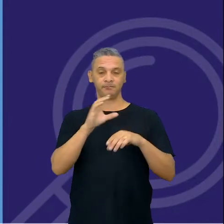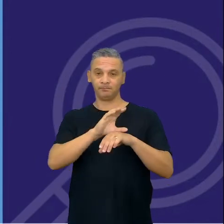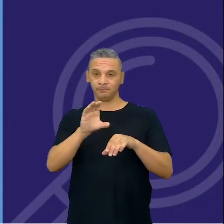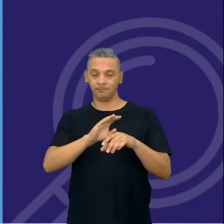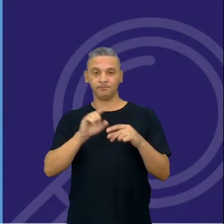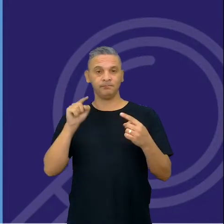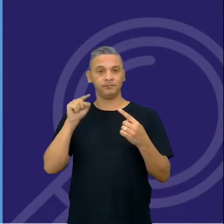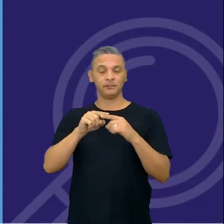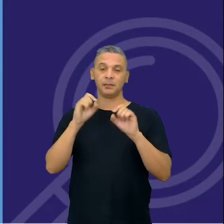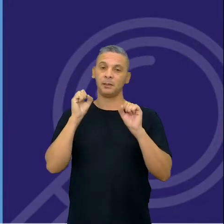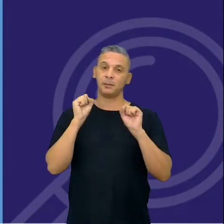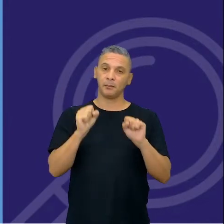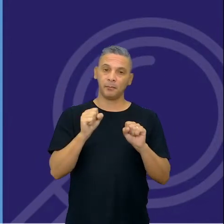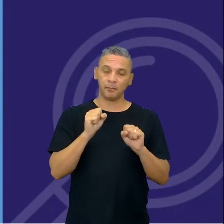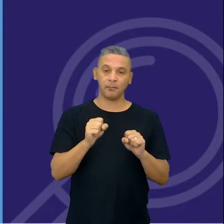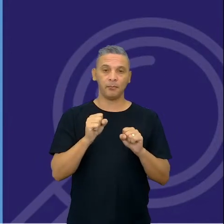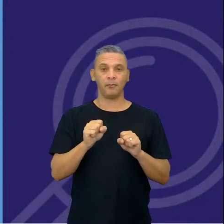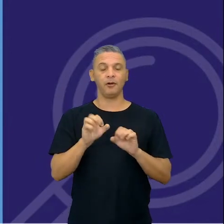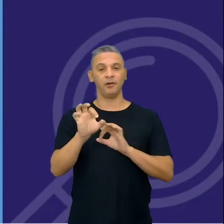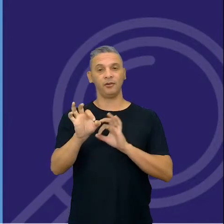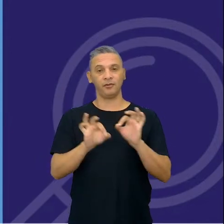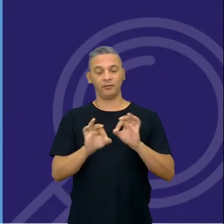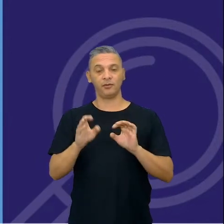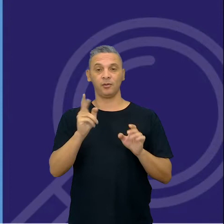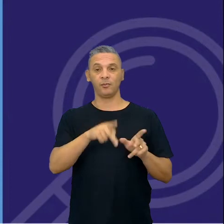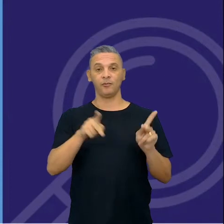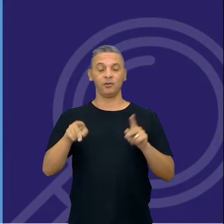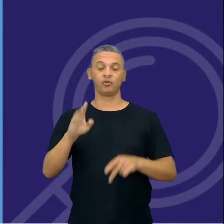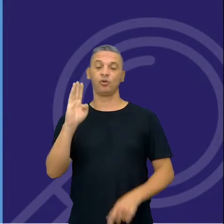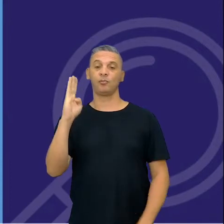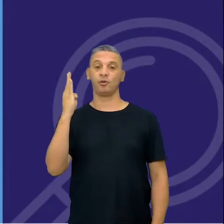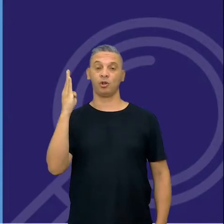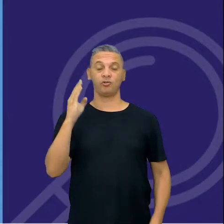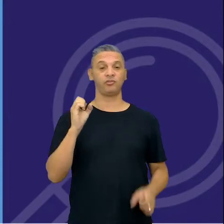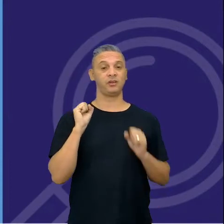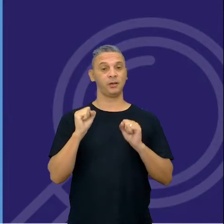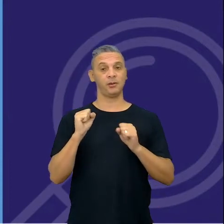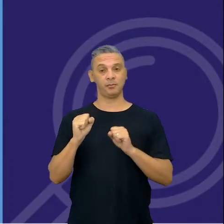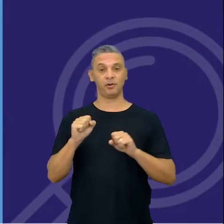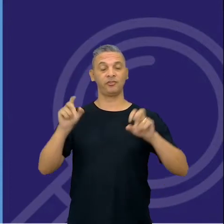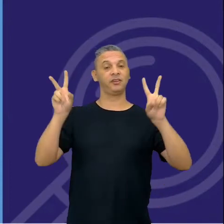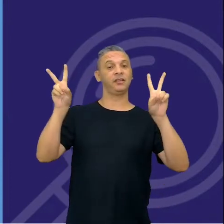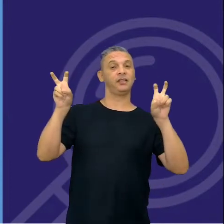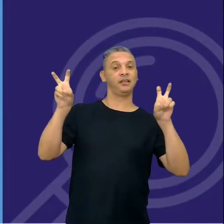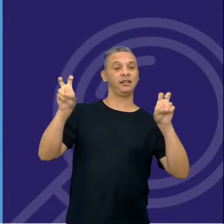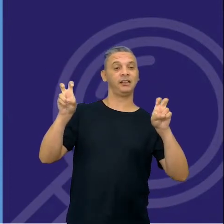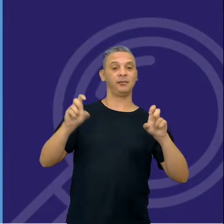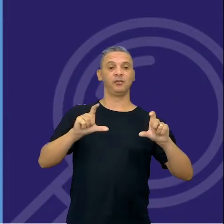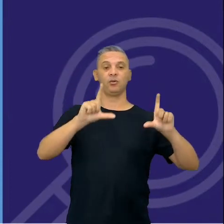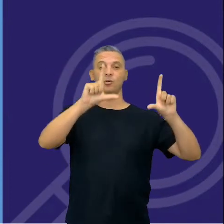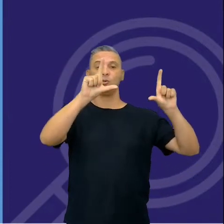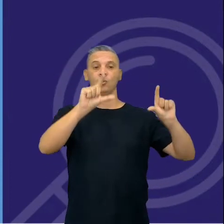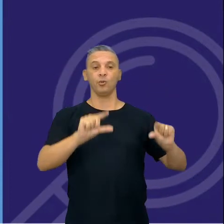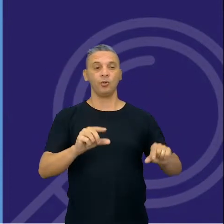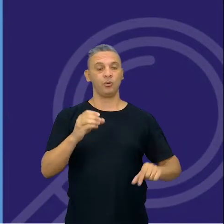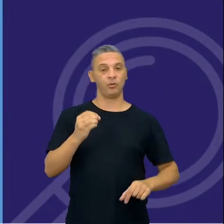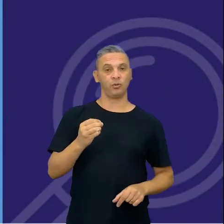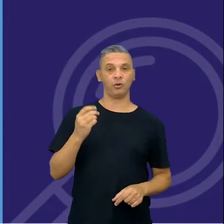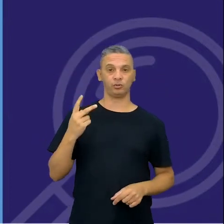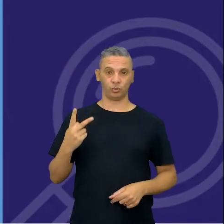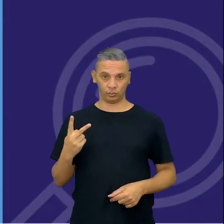poderia, né, pedir auxílio do professor de biologia para trabalhar com esse tema, diminuição do oxigênio,